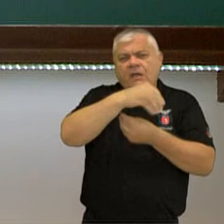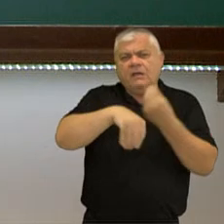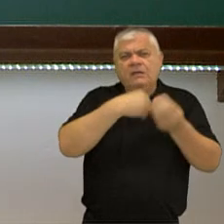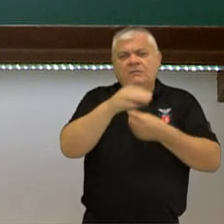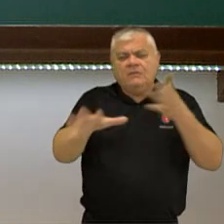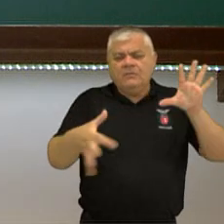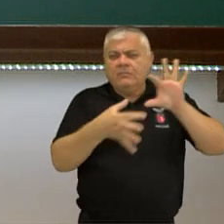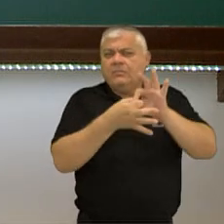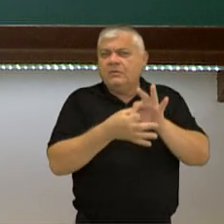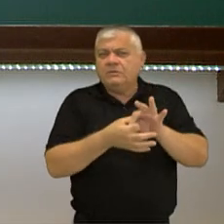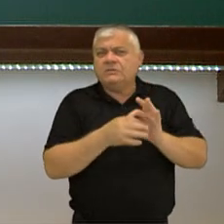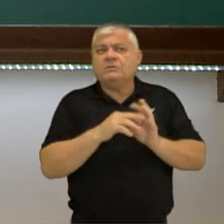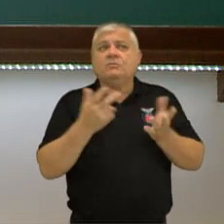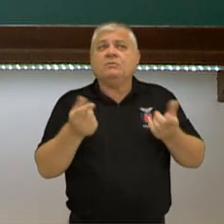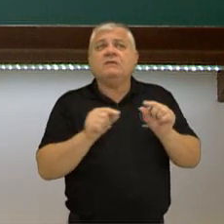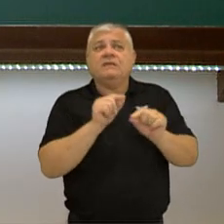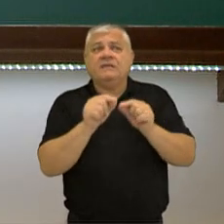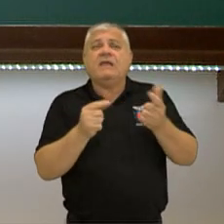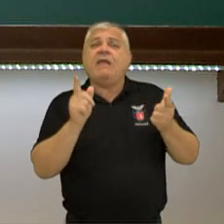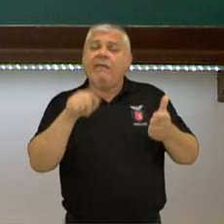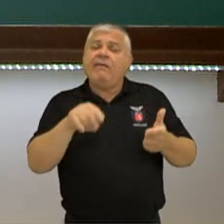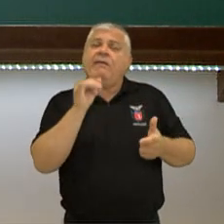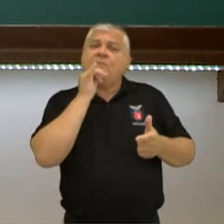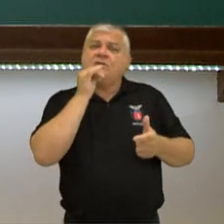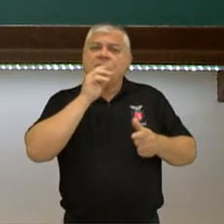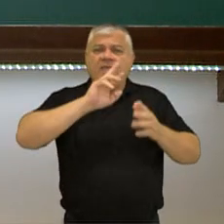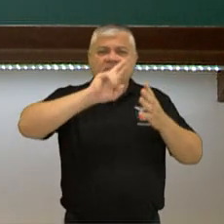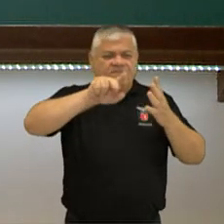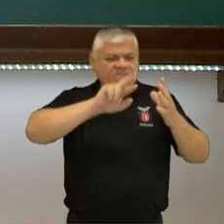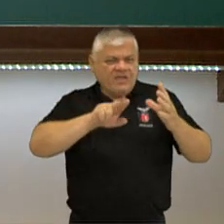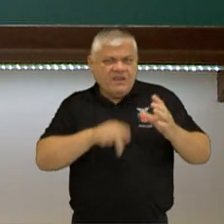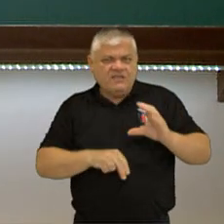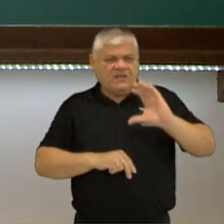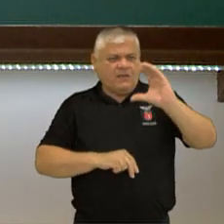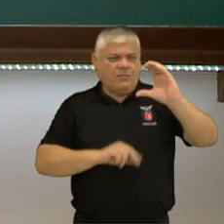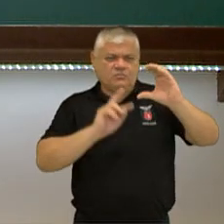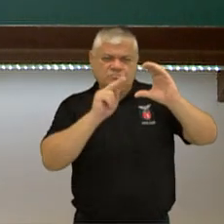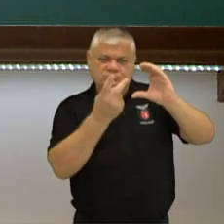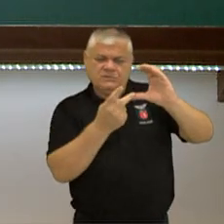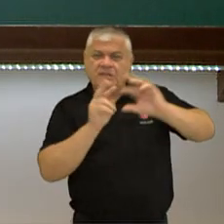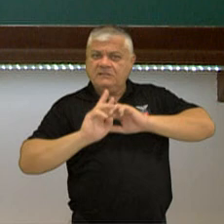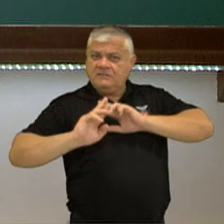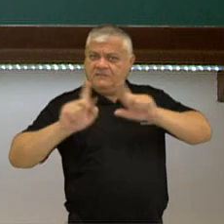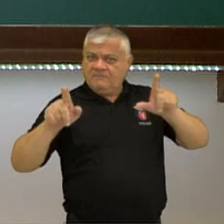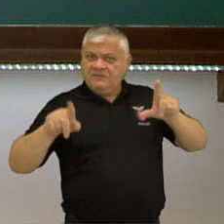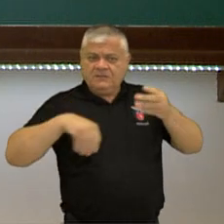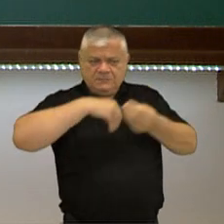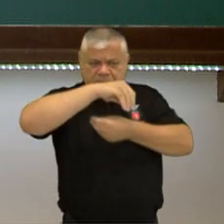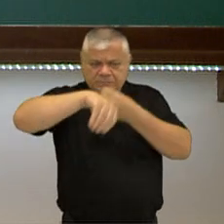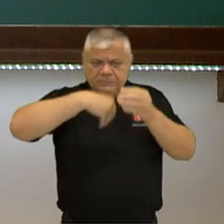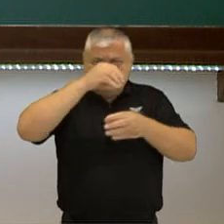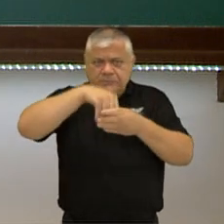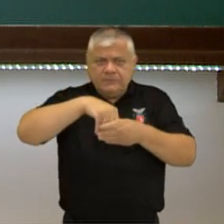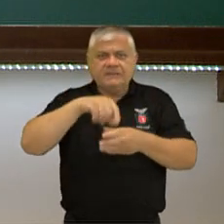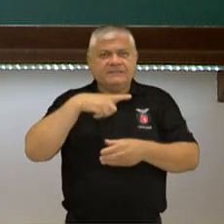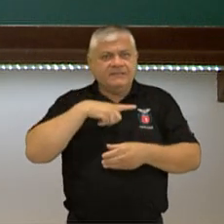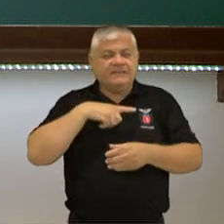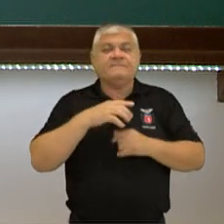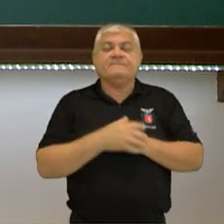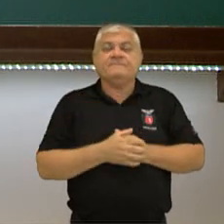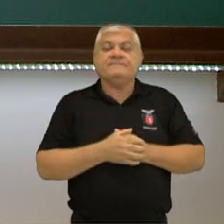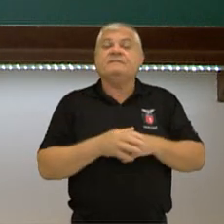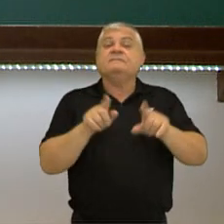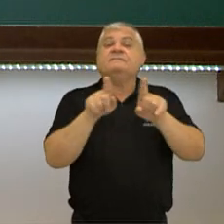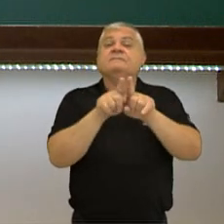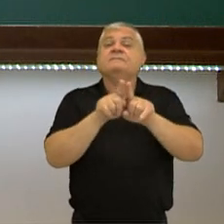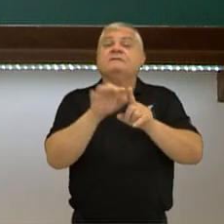o que vem a ser? Heteroátomo são átomos diferentes de carbono e hidrogênio presentes na molécula. Tá certo? E o fato